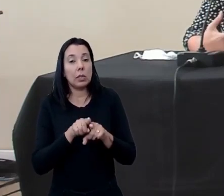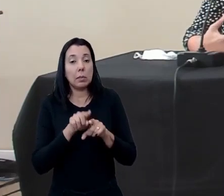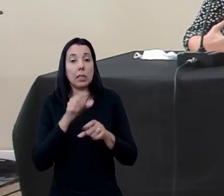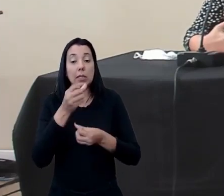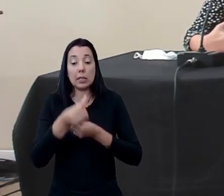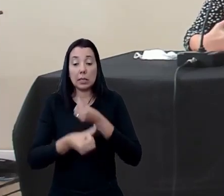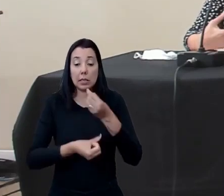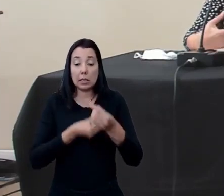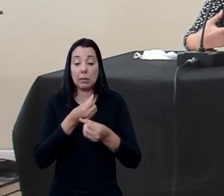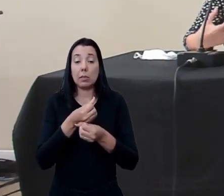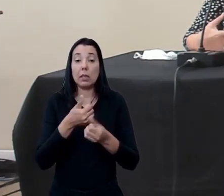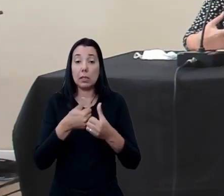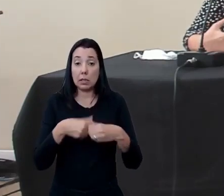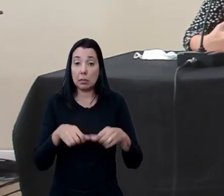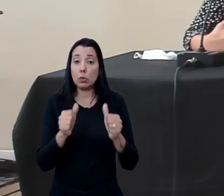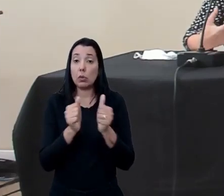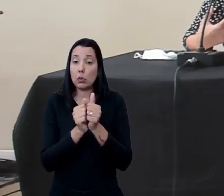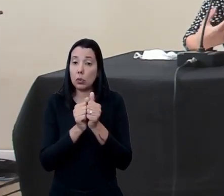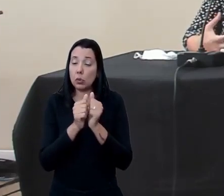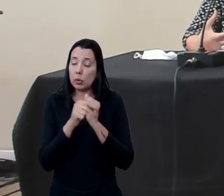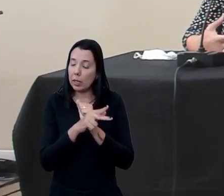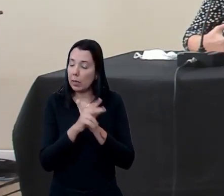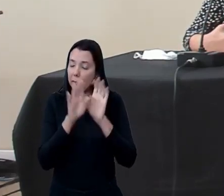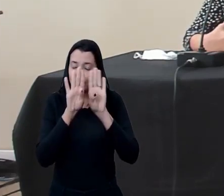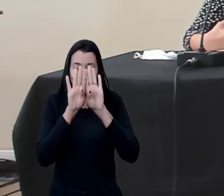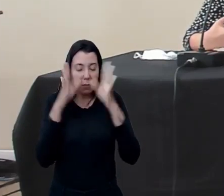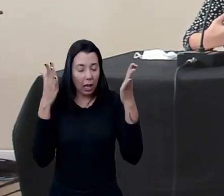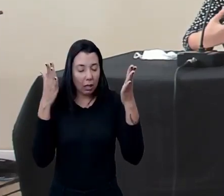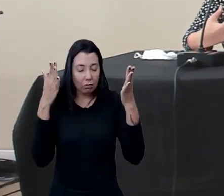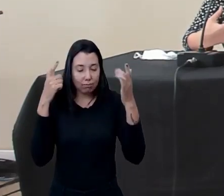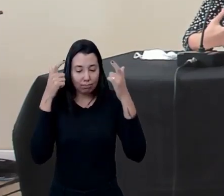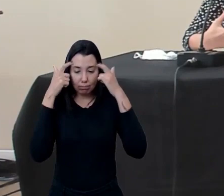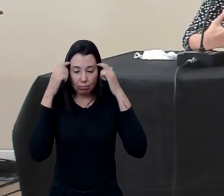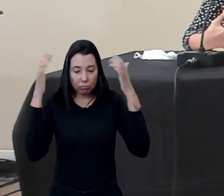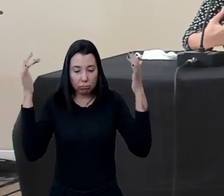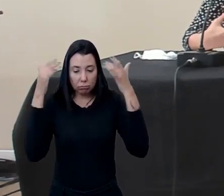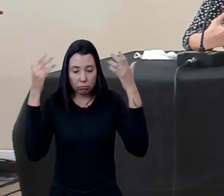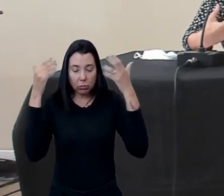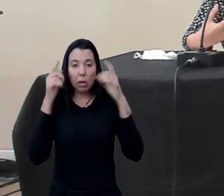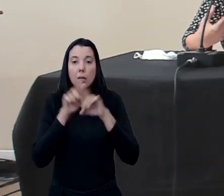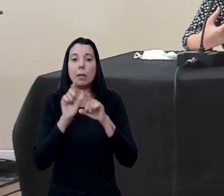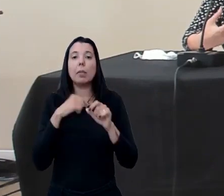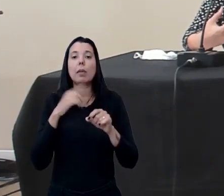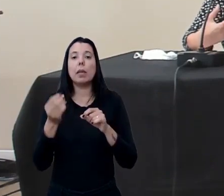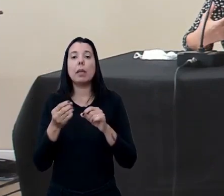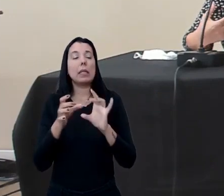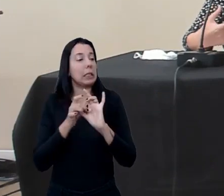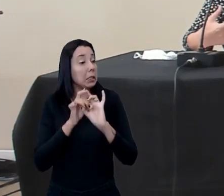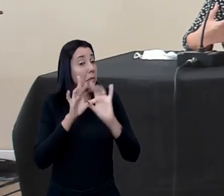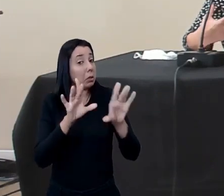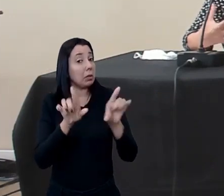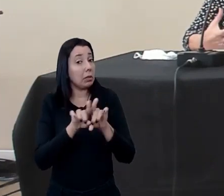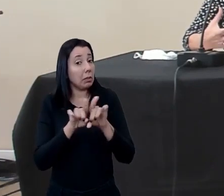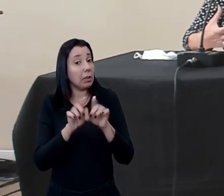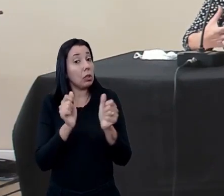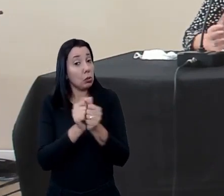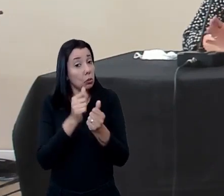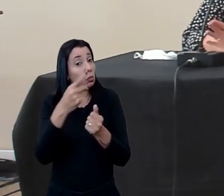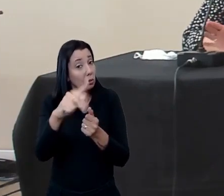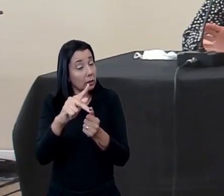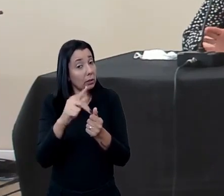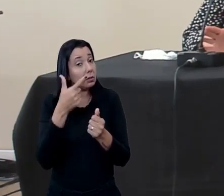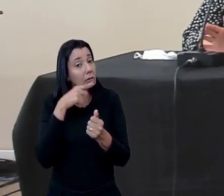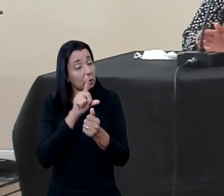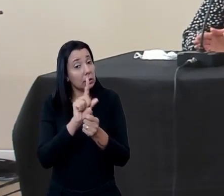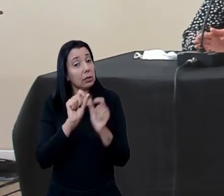semestre estamos juntos sempre abertos assim e muitos disponíveis para que a gente junto com vocês